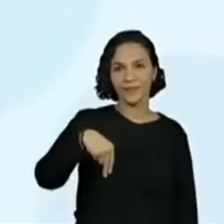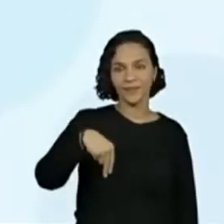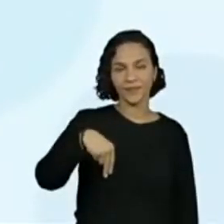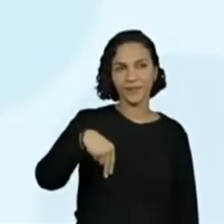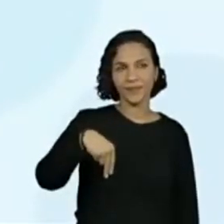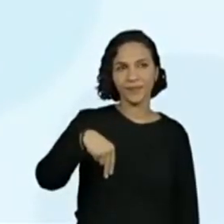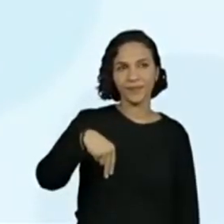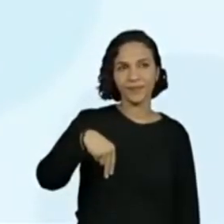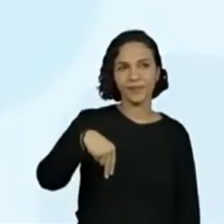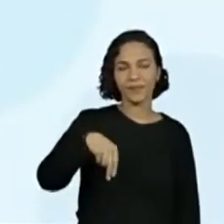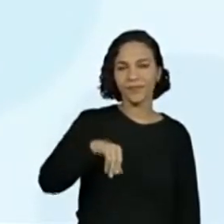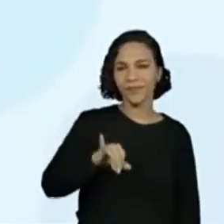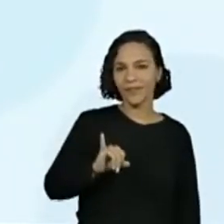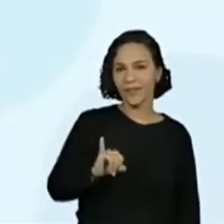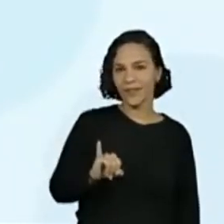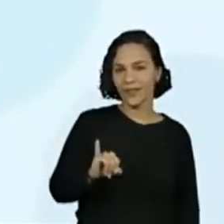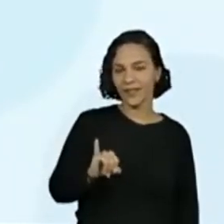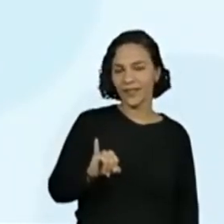Mônica.